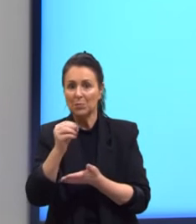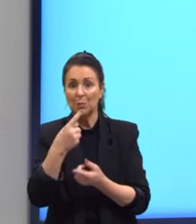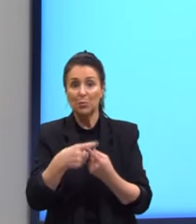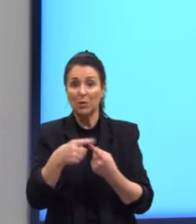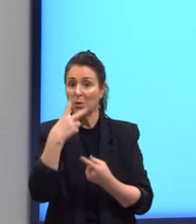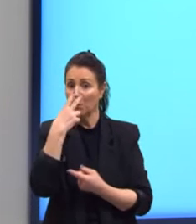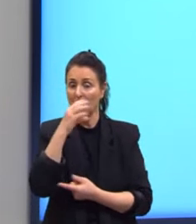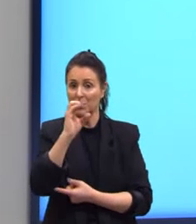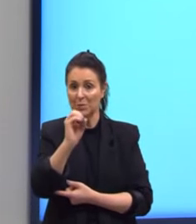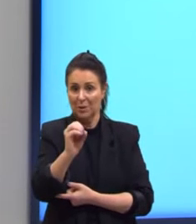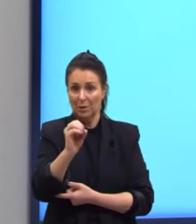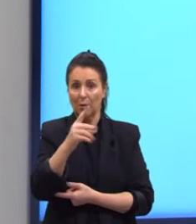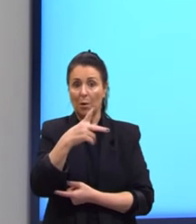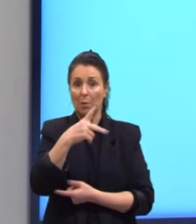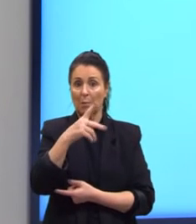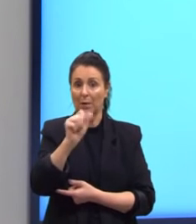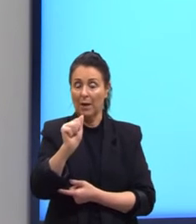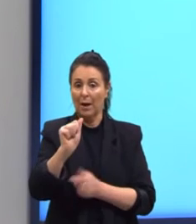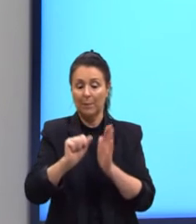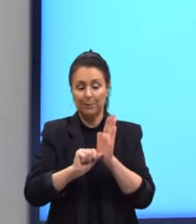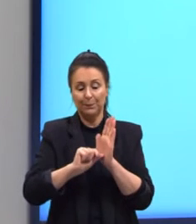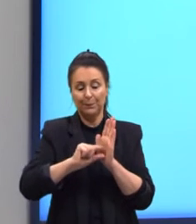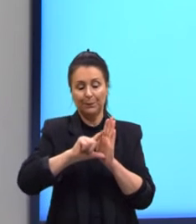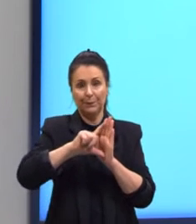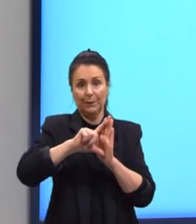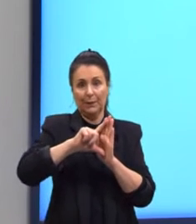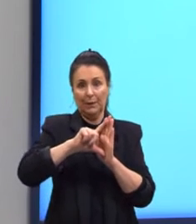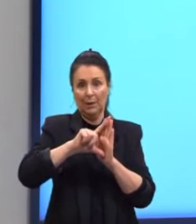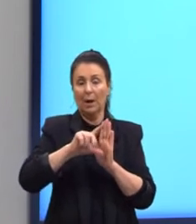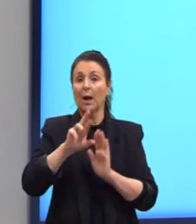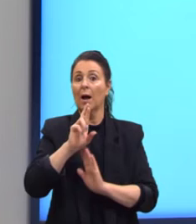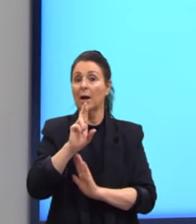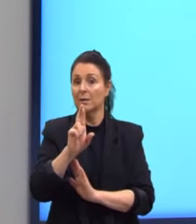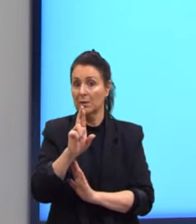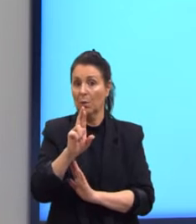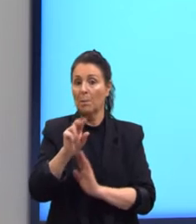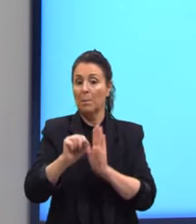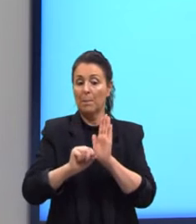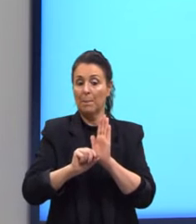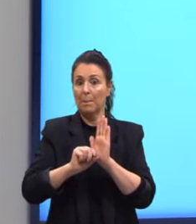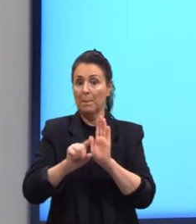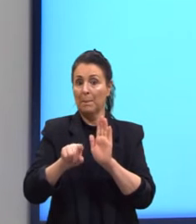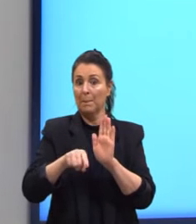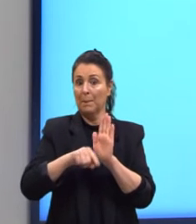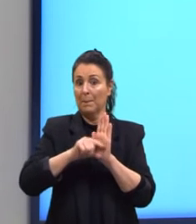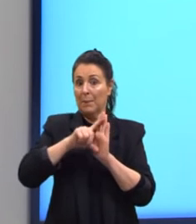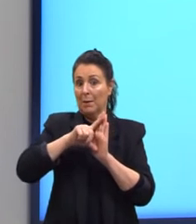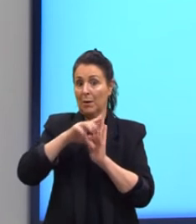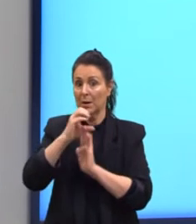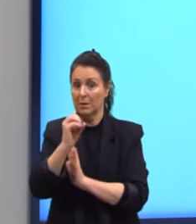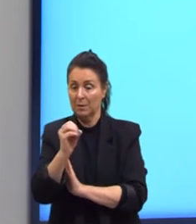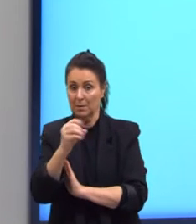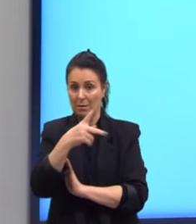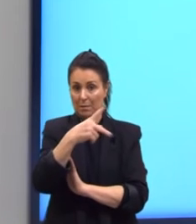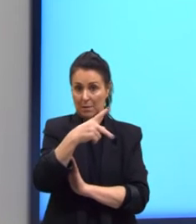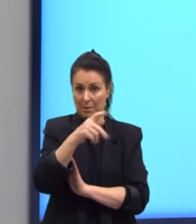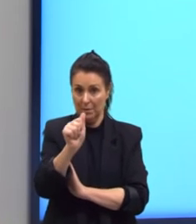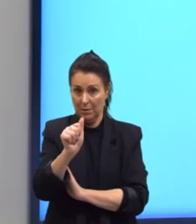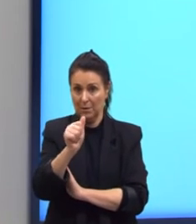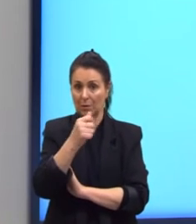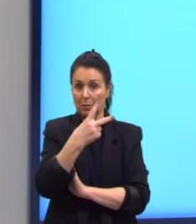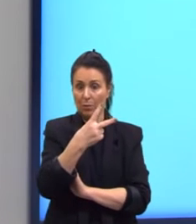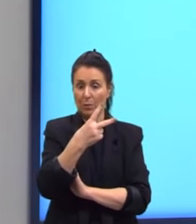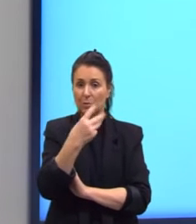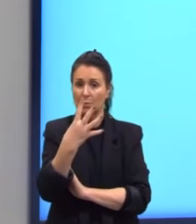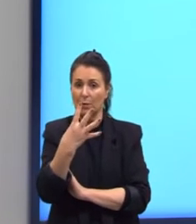A PA pode ser crescente quando a razão for maior do que zero. Então por exemplo na PA 2, 4,